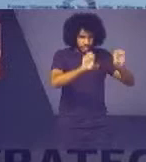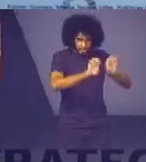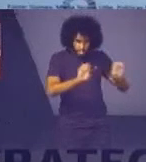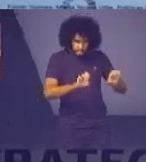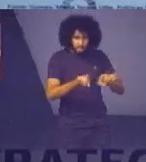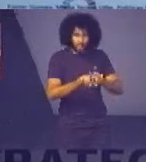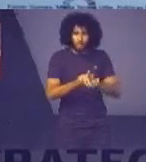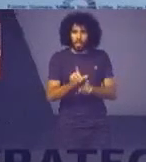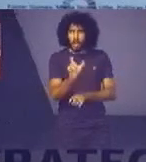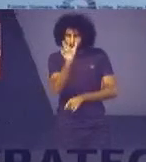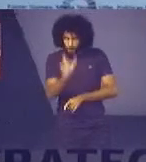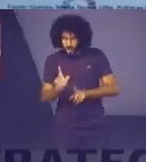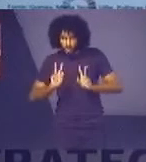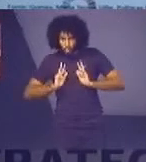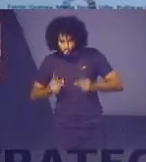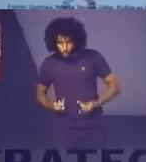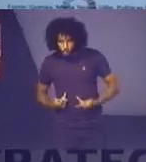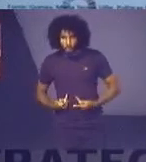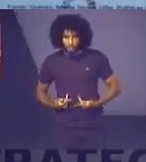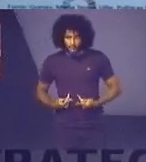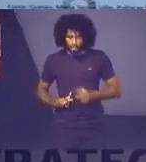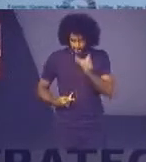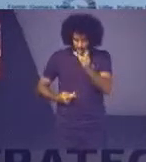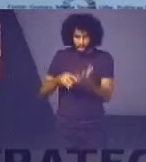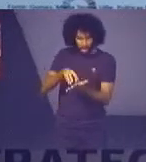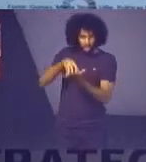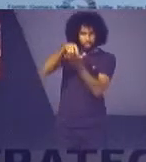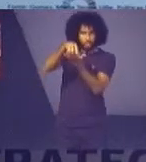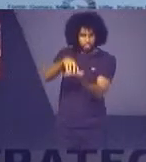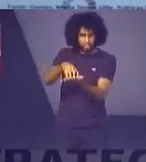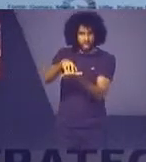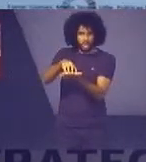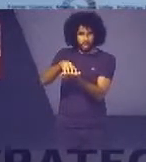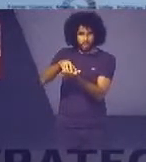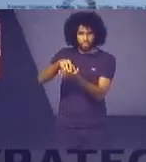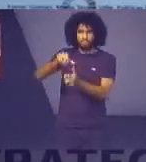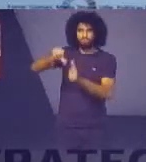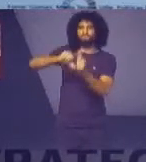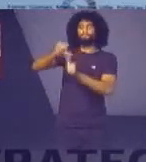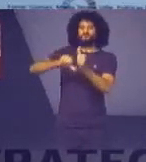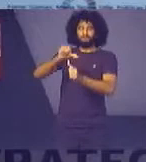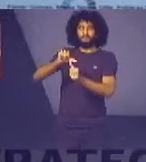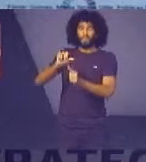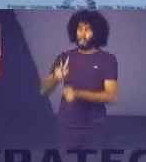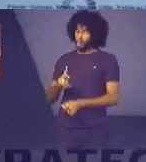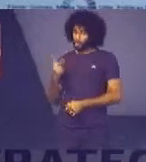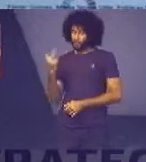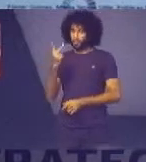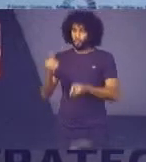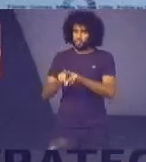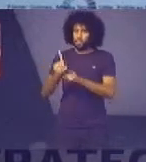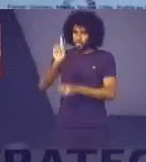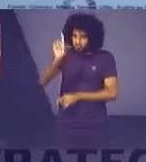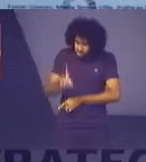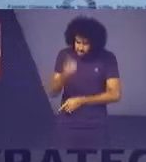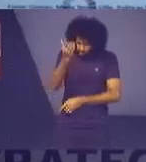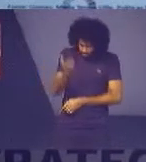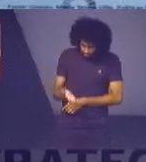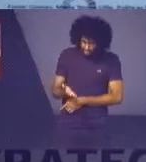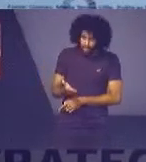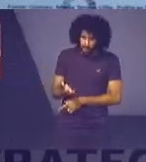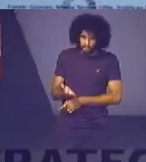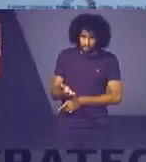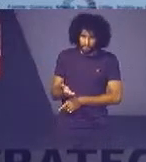de vida da pessoa humana Que é o sujeito central do desenvolvimento É um valor e um direito humano inalienável Que